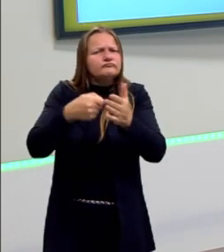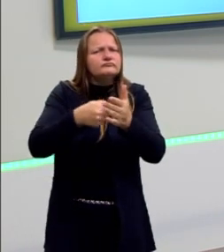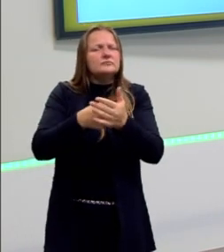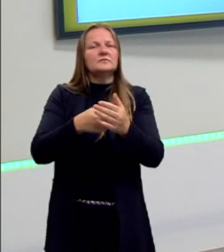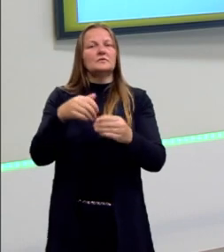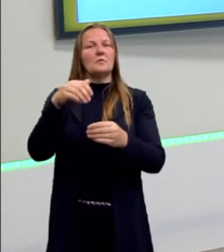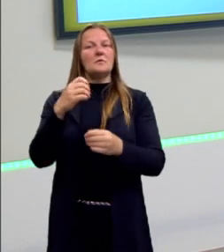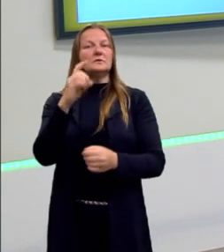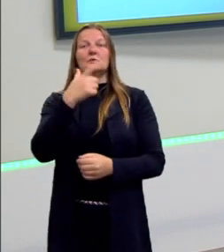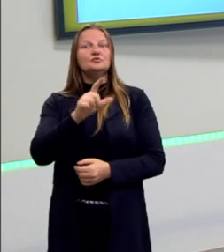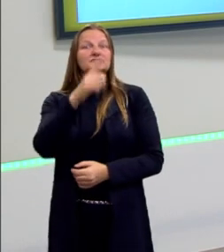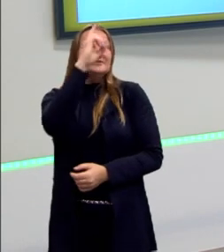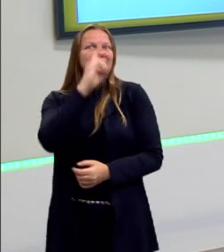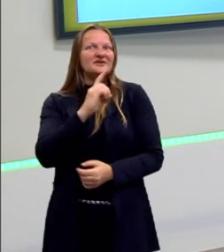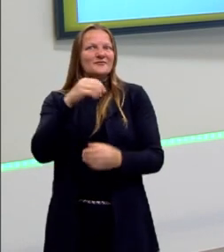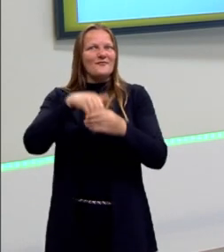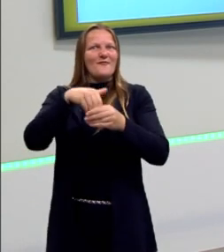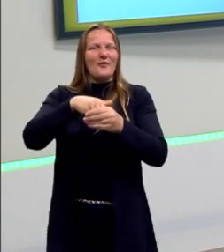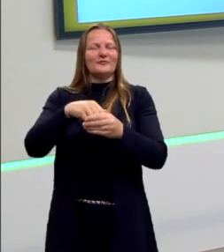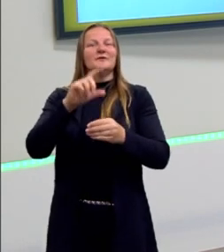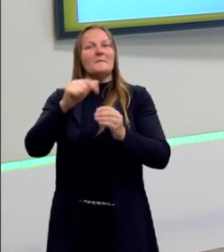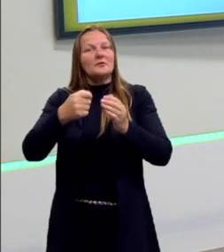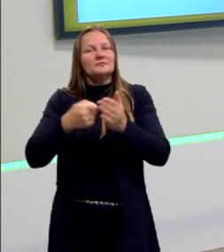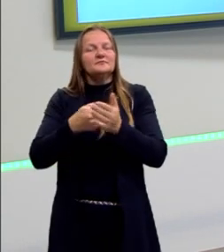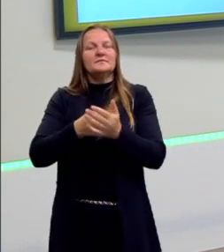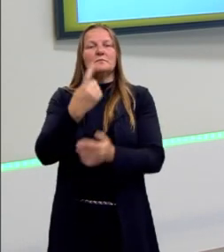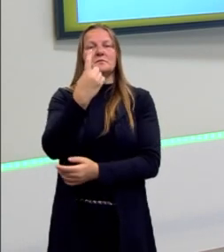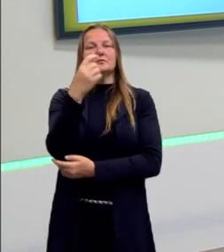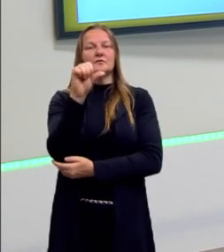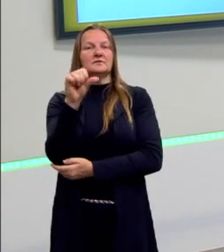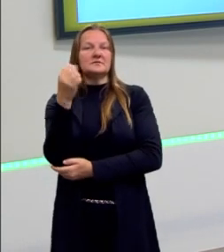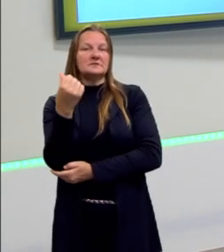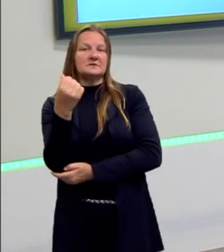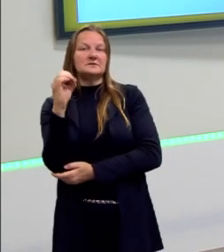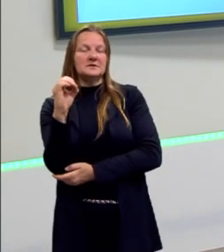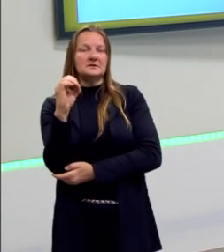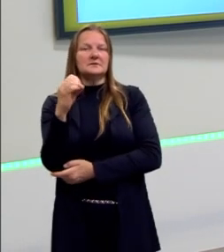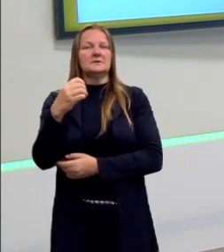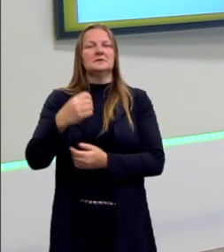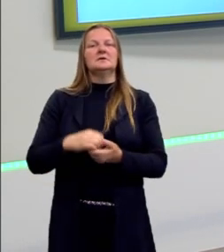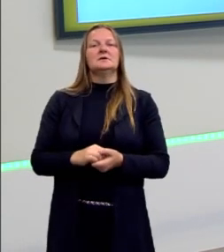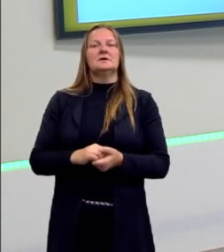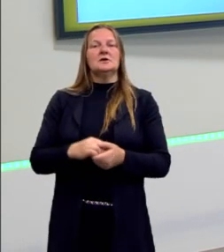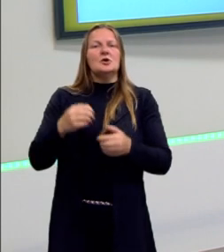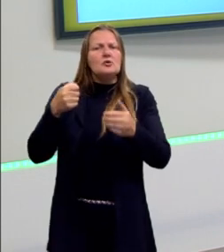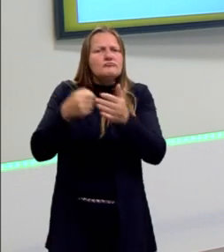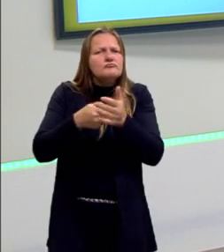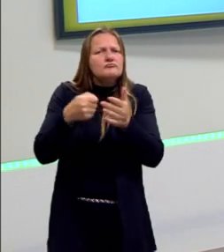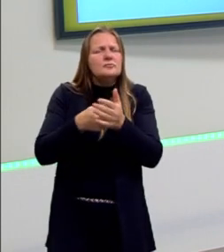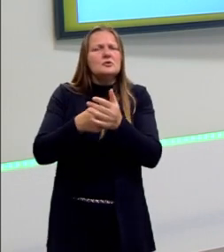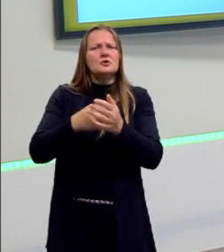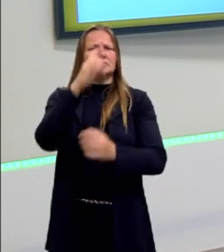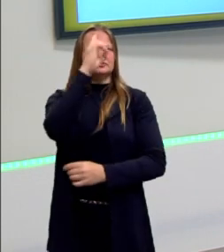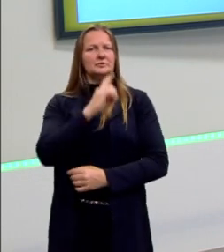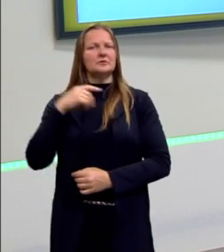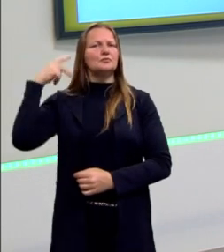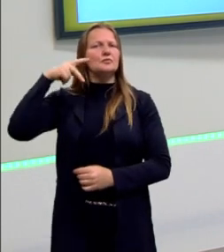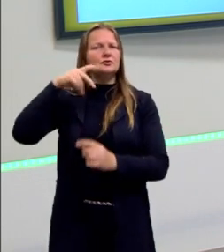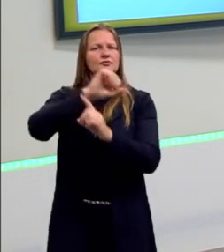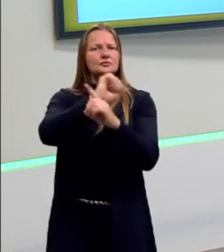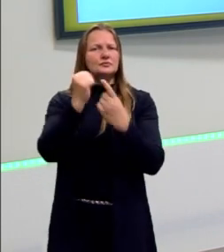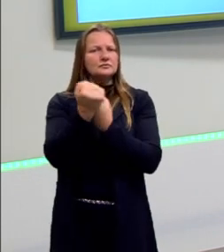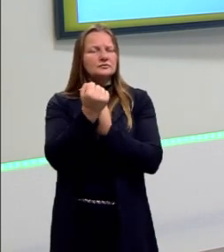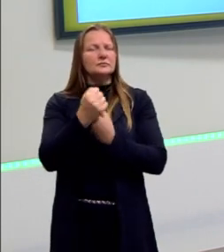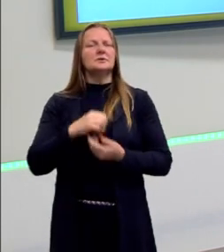Depois teria tido uma segunda geração, ali em 1960, lutando por direitos políticos, sociais,